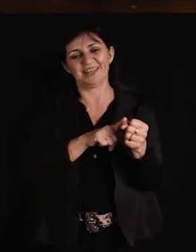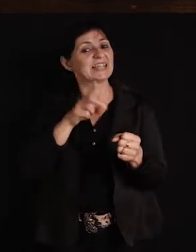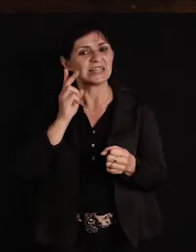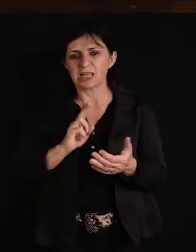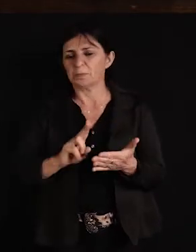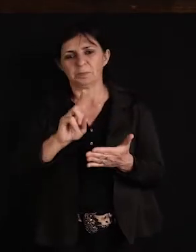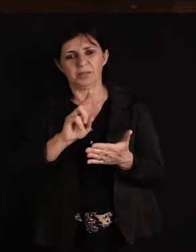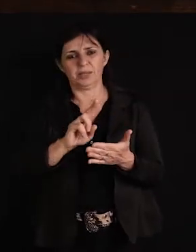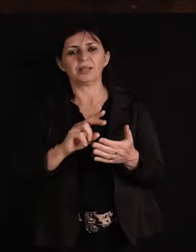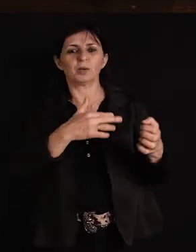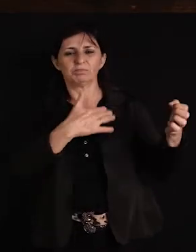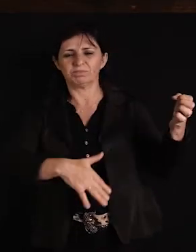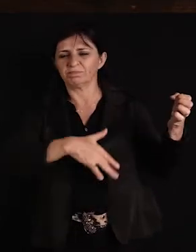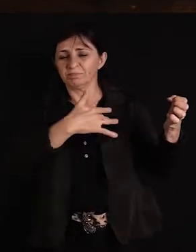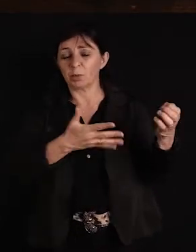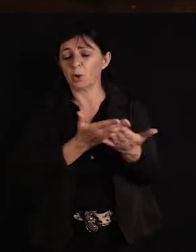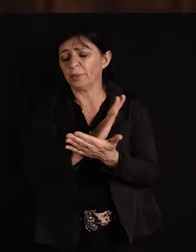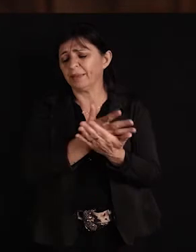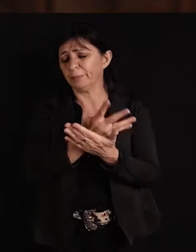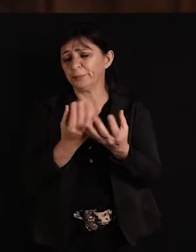Então eu acho que incomodei muita gente.